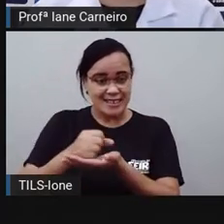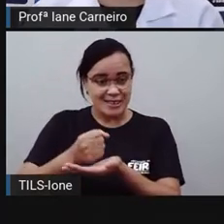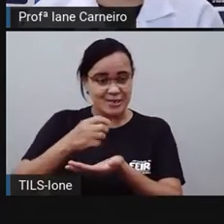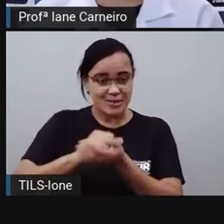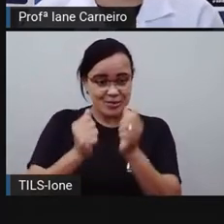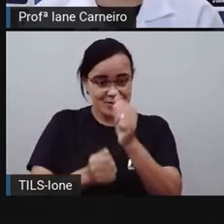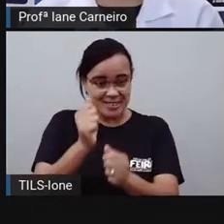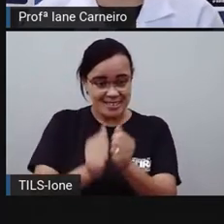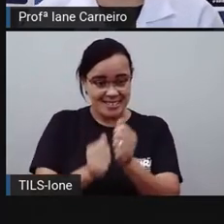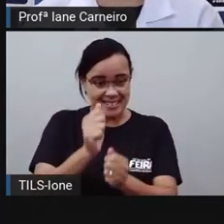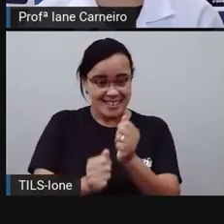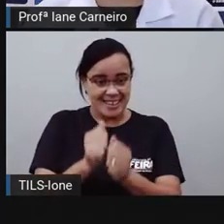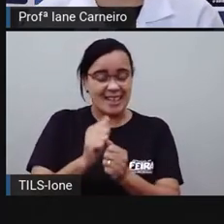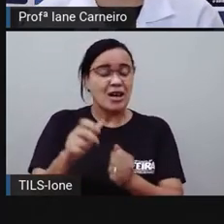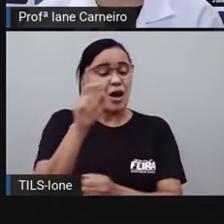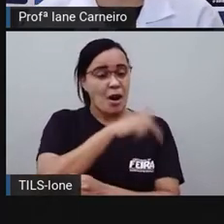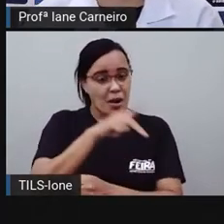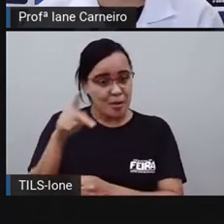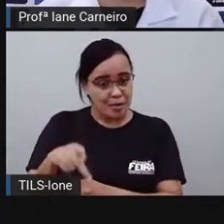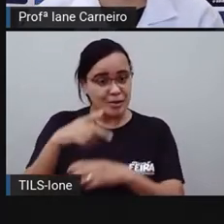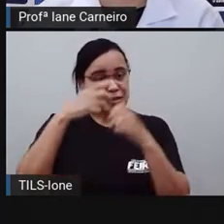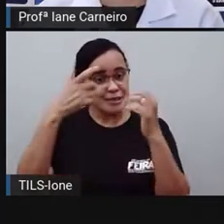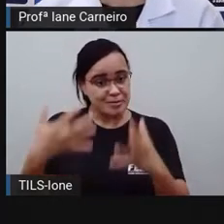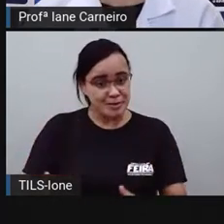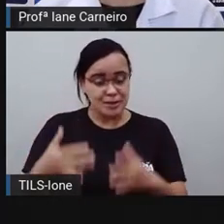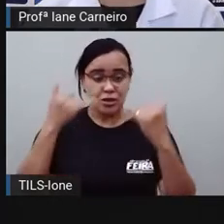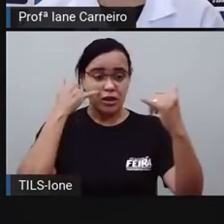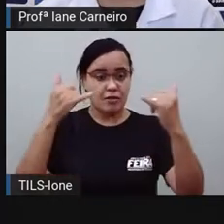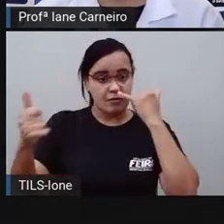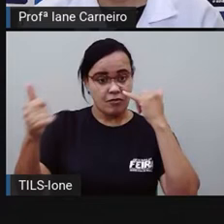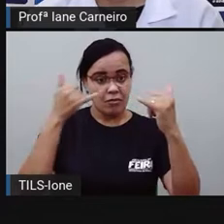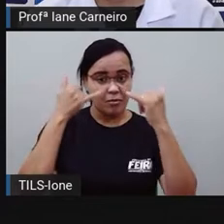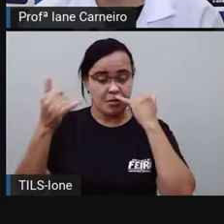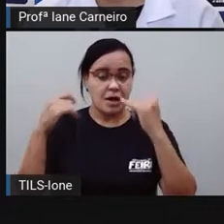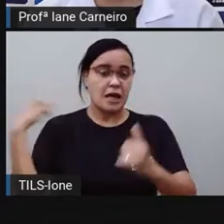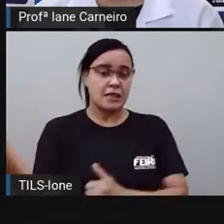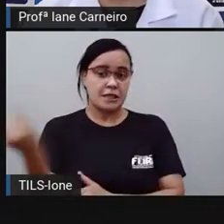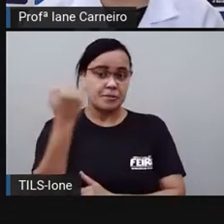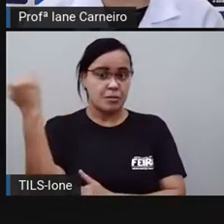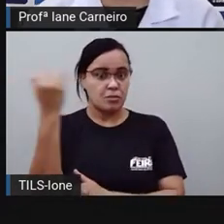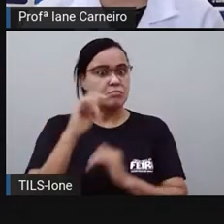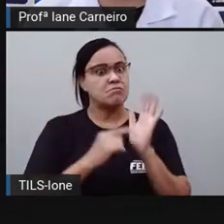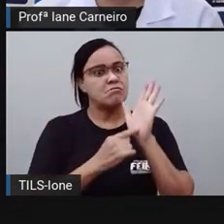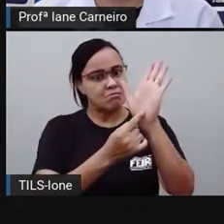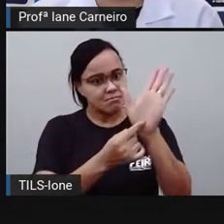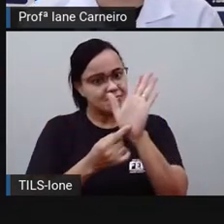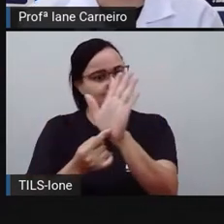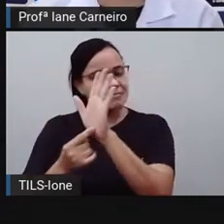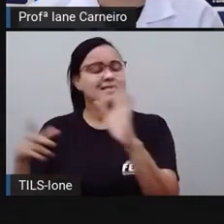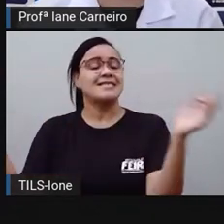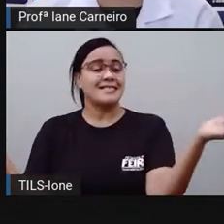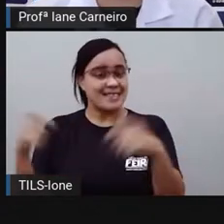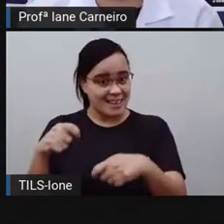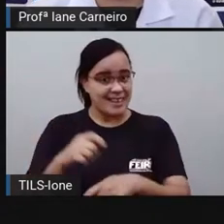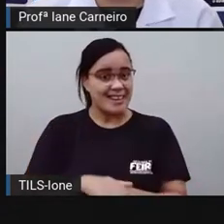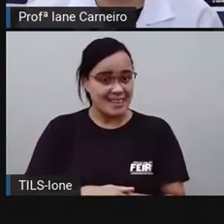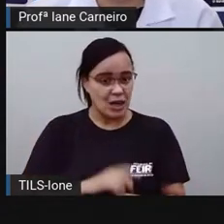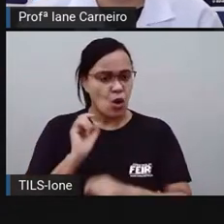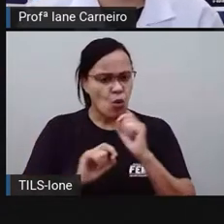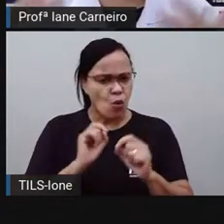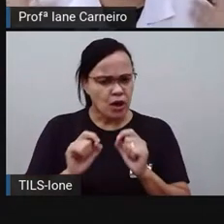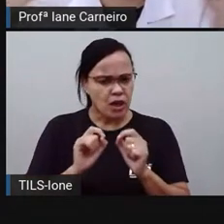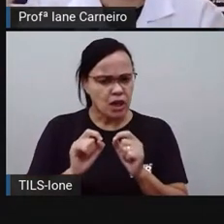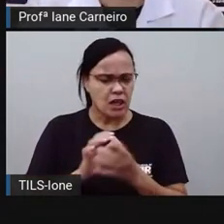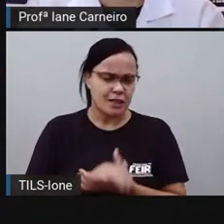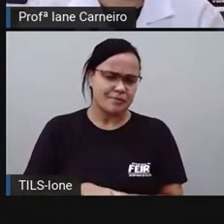com vocês que tem algumas informações que são importantes de aparecer na receita. Que é o rendimento, né?